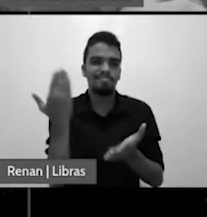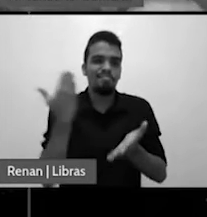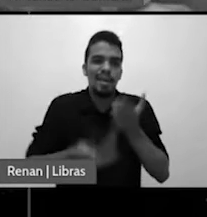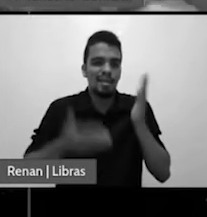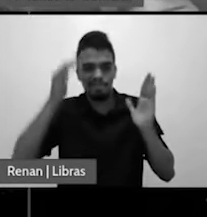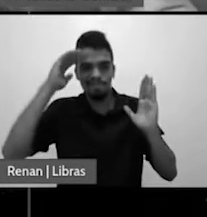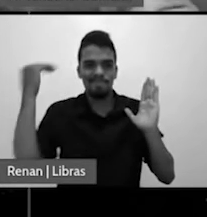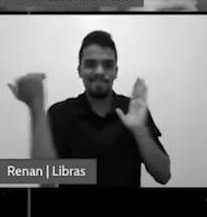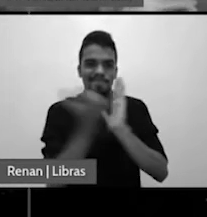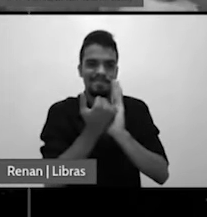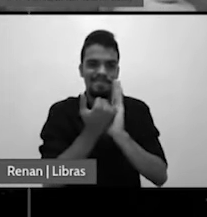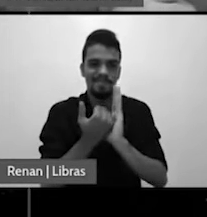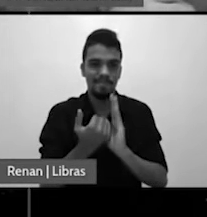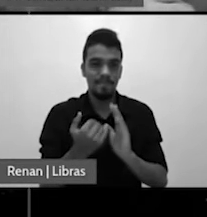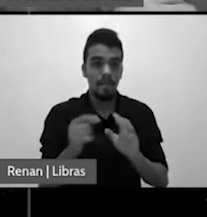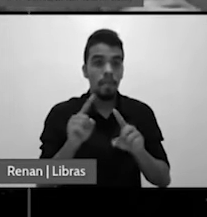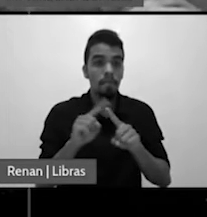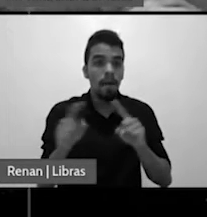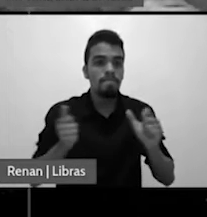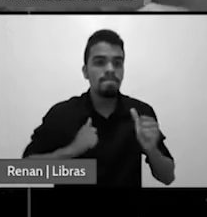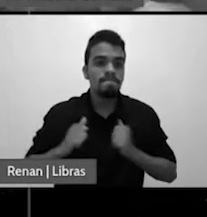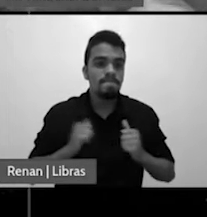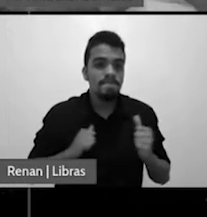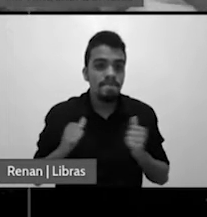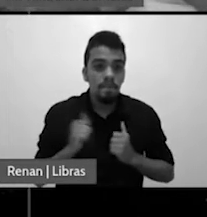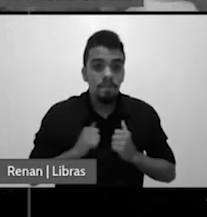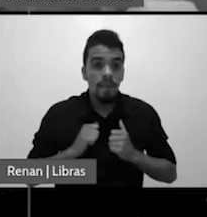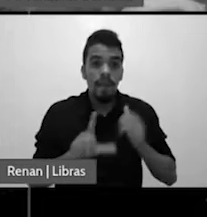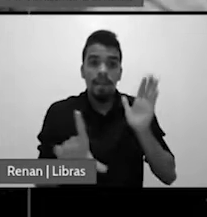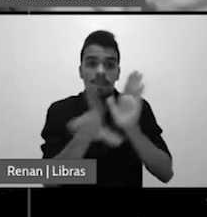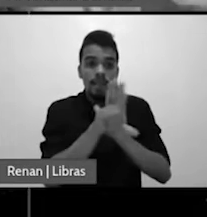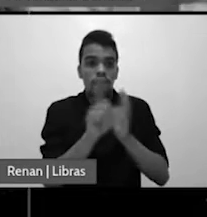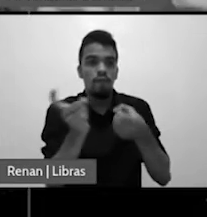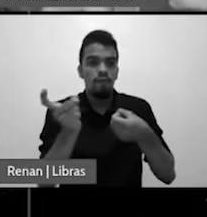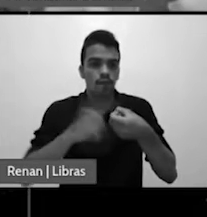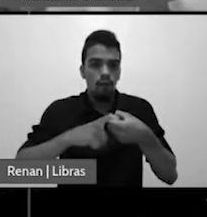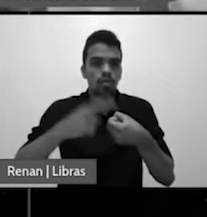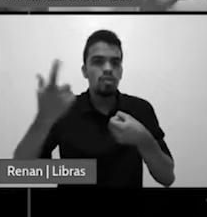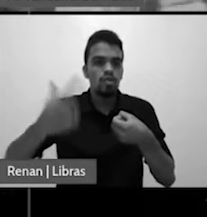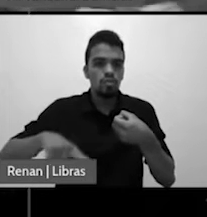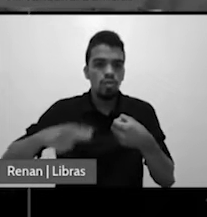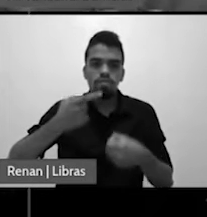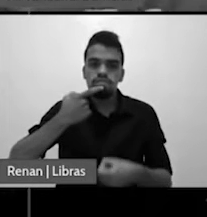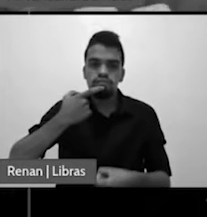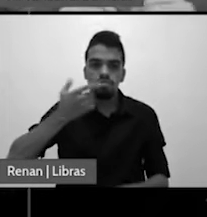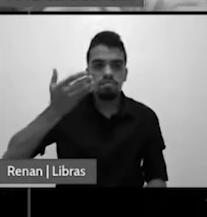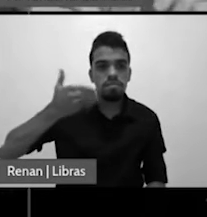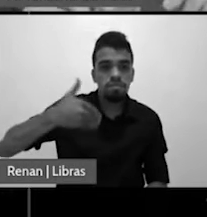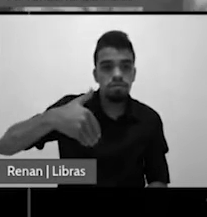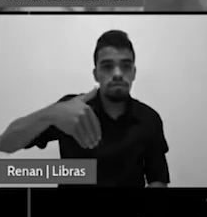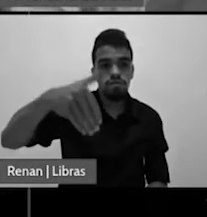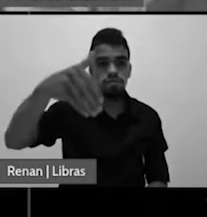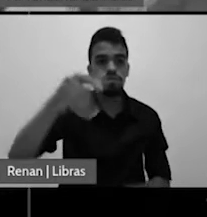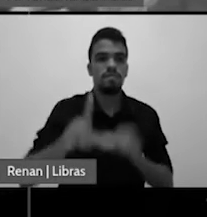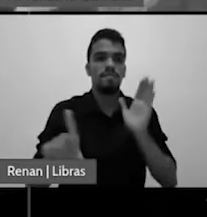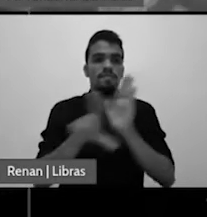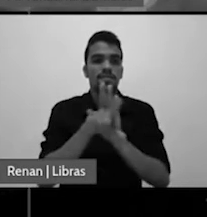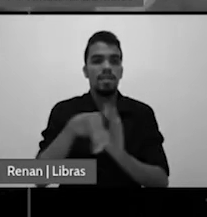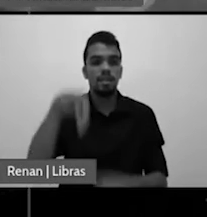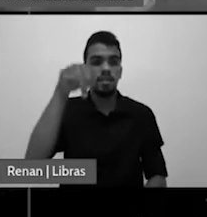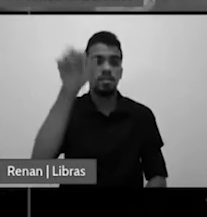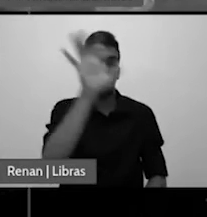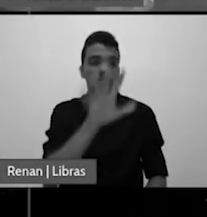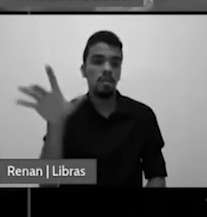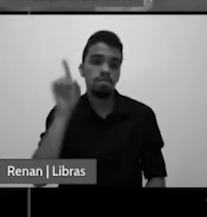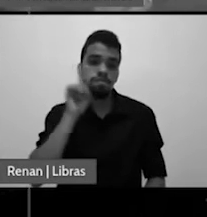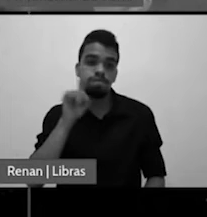a expectativa é de que essas leis voltem à vigência outra vez e se torne uma lei nacional nos Estados Unidos e depois para